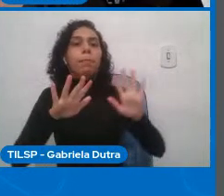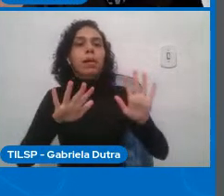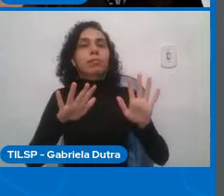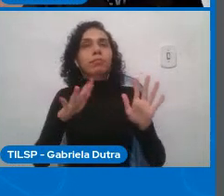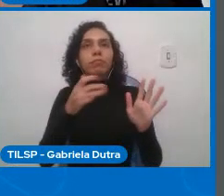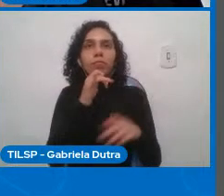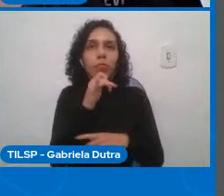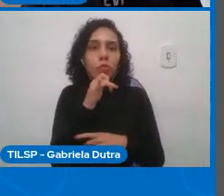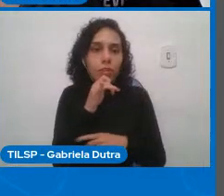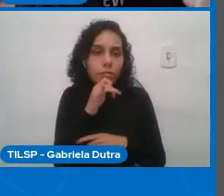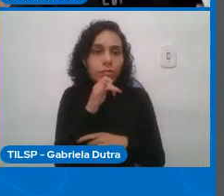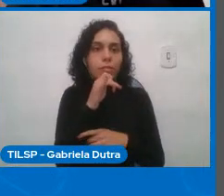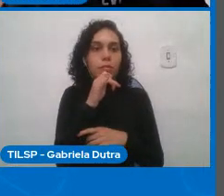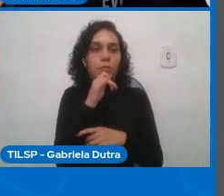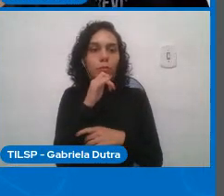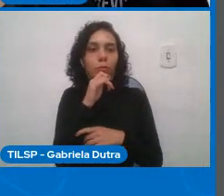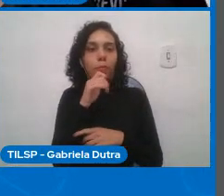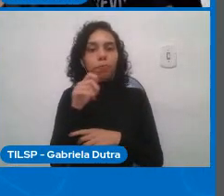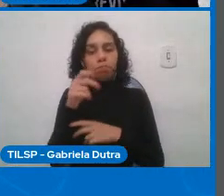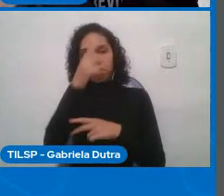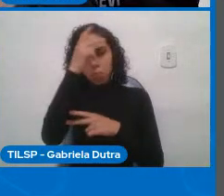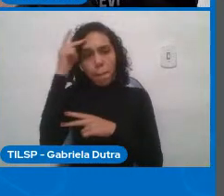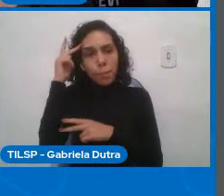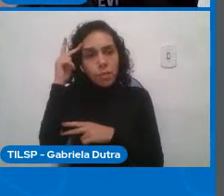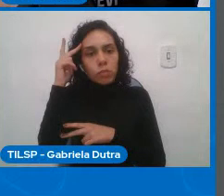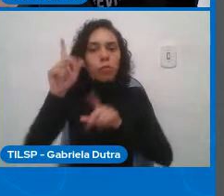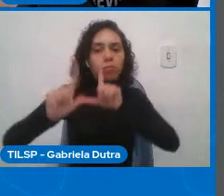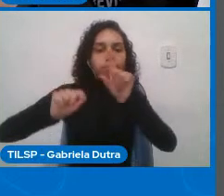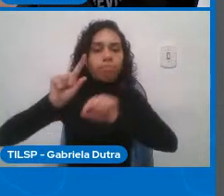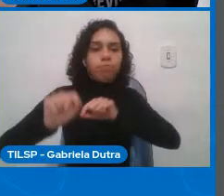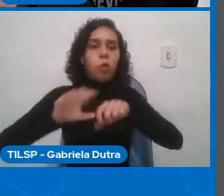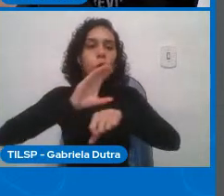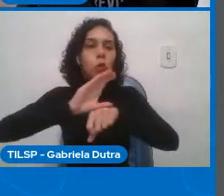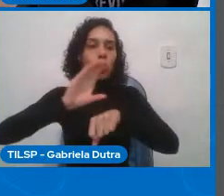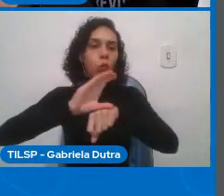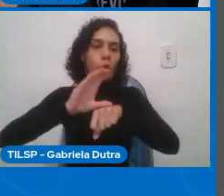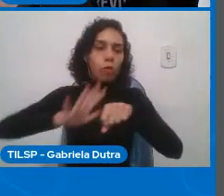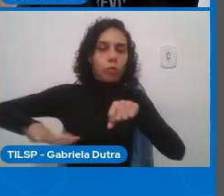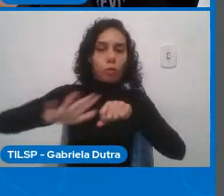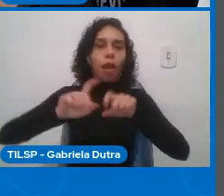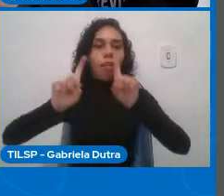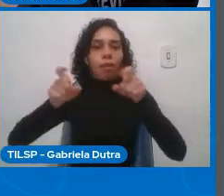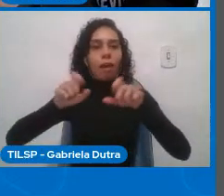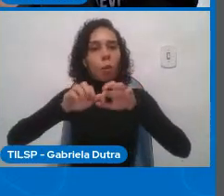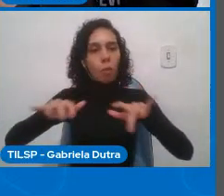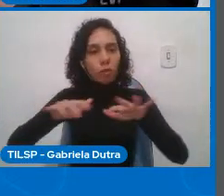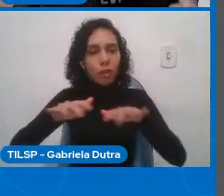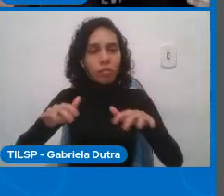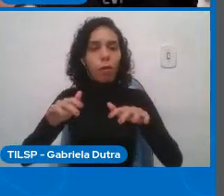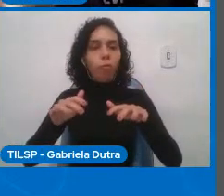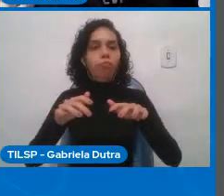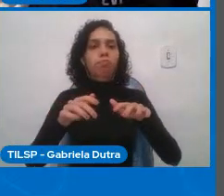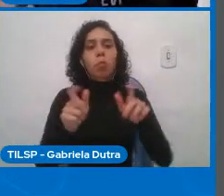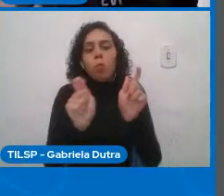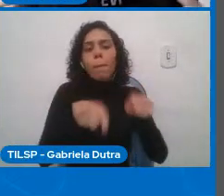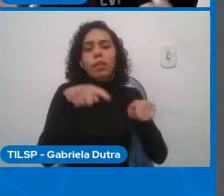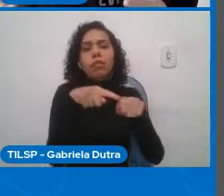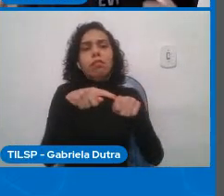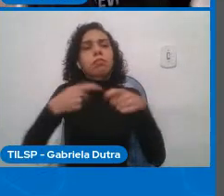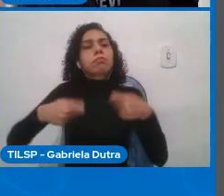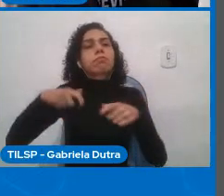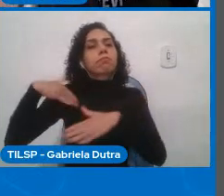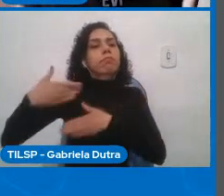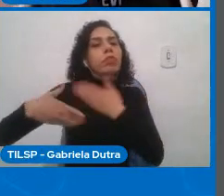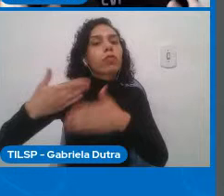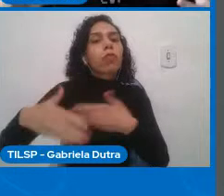desenvolver com as pessoas que escolhem os cursos relacionados à computação e aí a gente pensar em